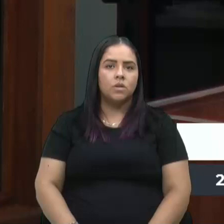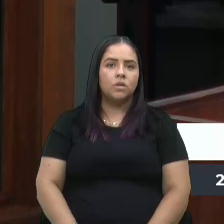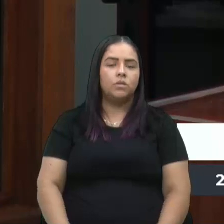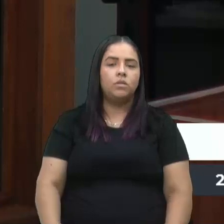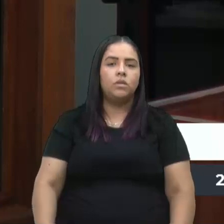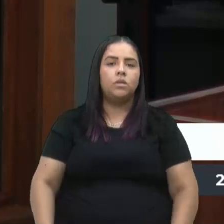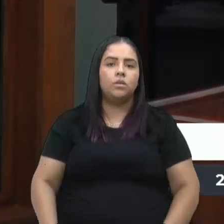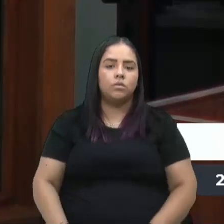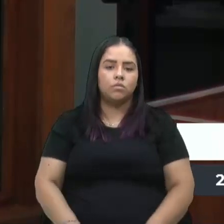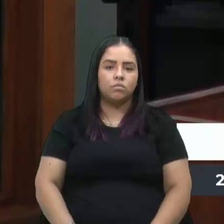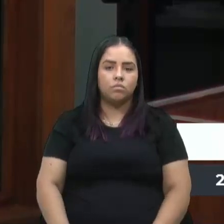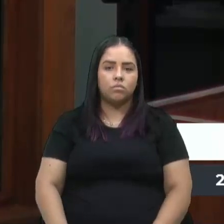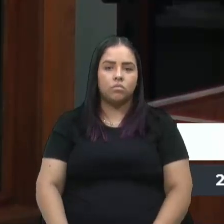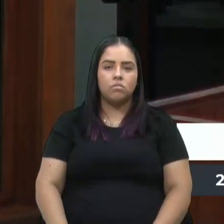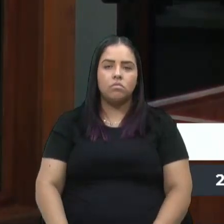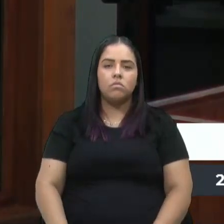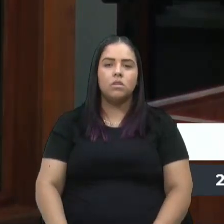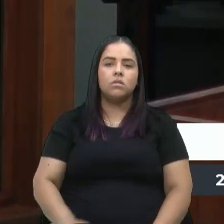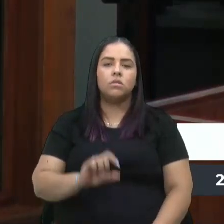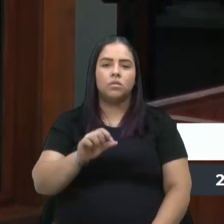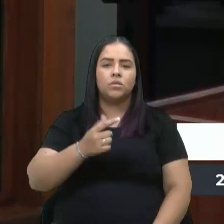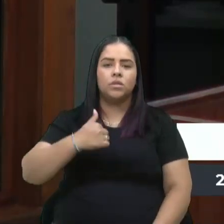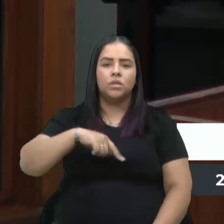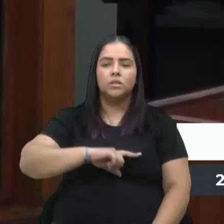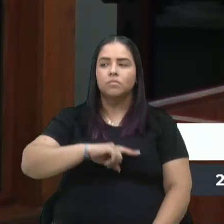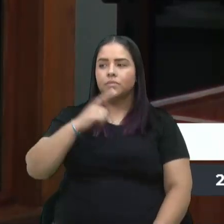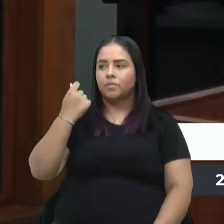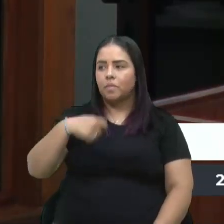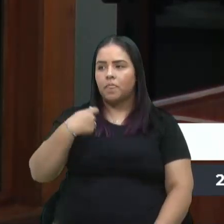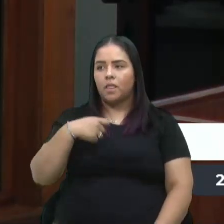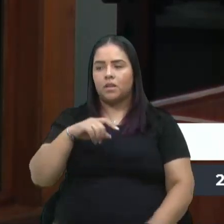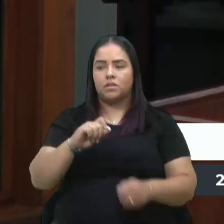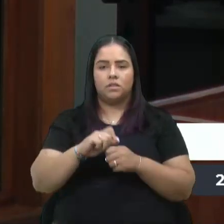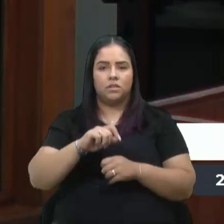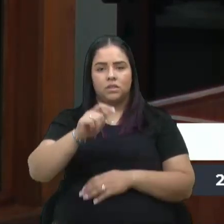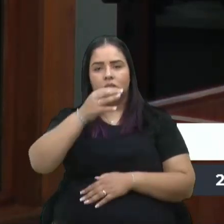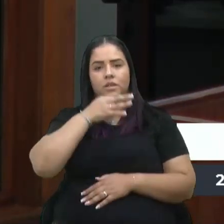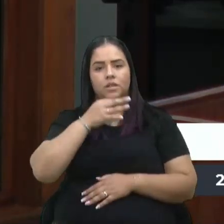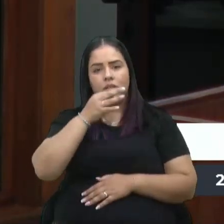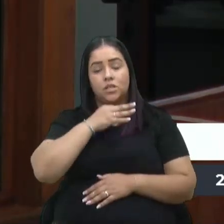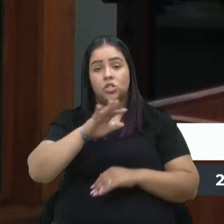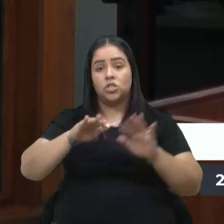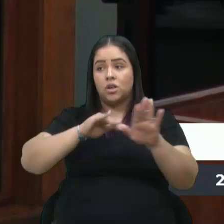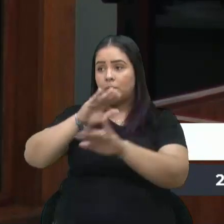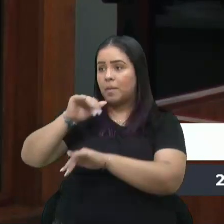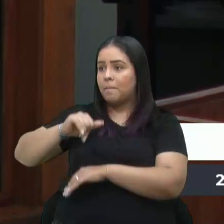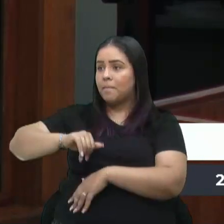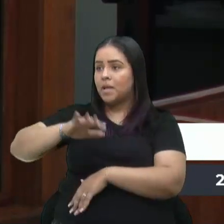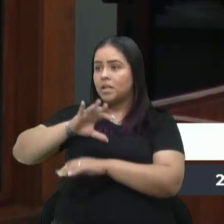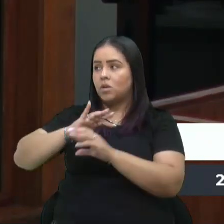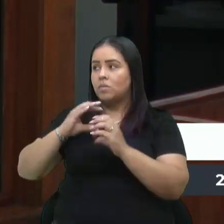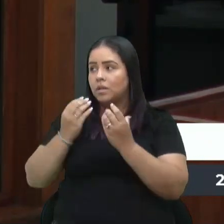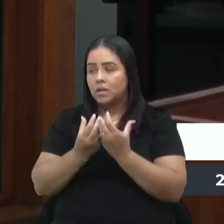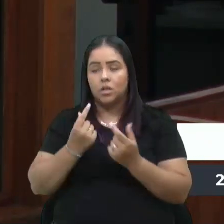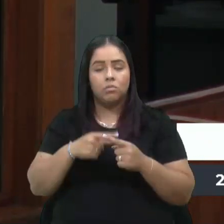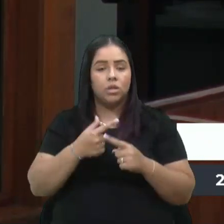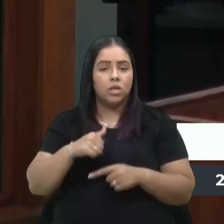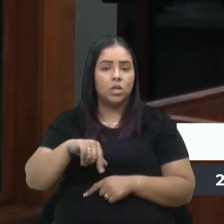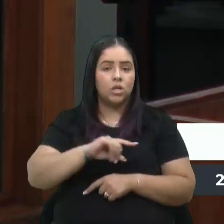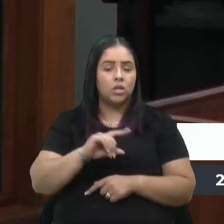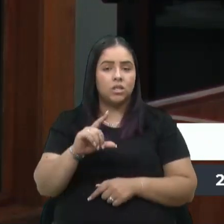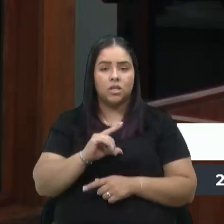O que a gente precisa fazer em Caxias do Sul, e eu tenho falado disso há bastante tempo aqui, é engajar a comunidade. Porque nós temos